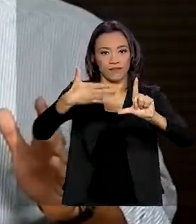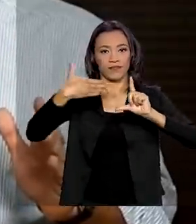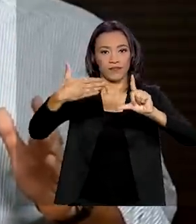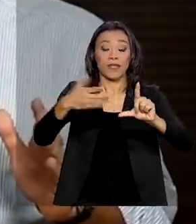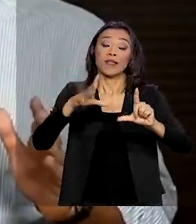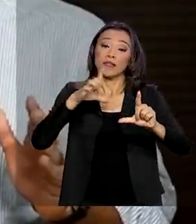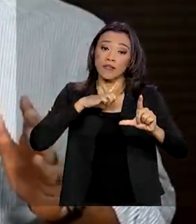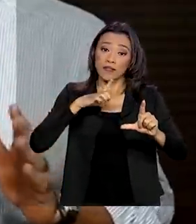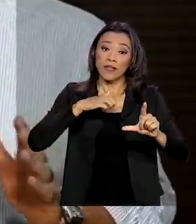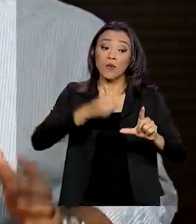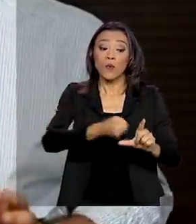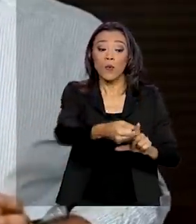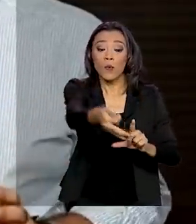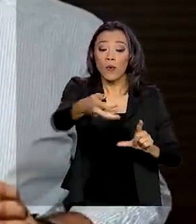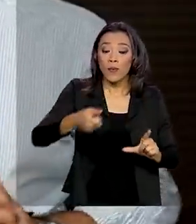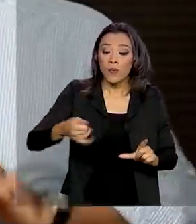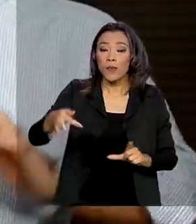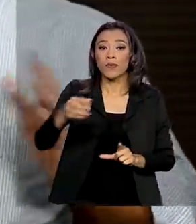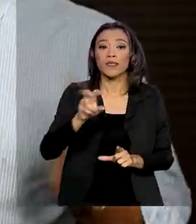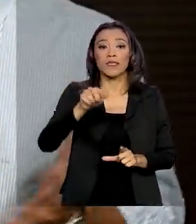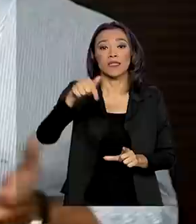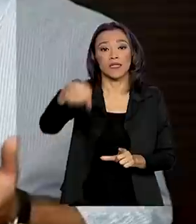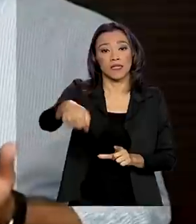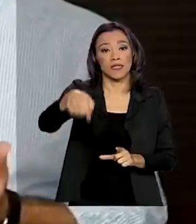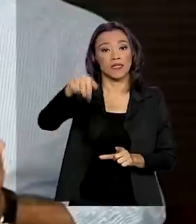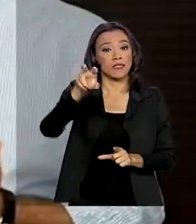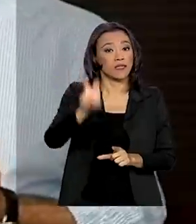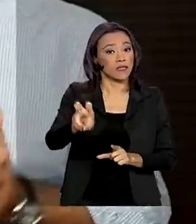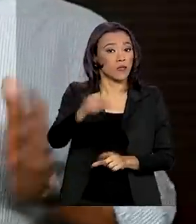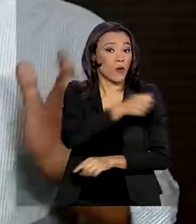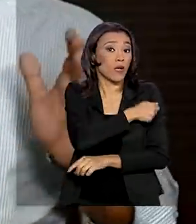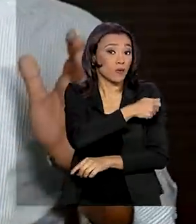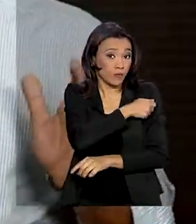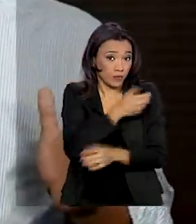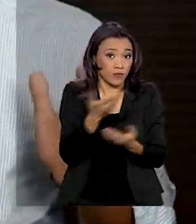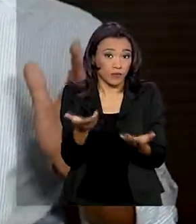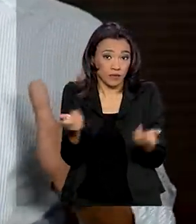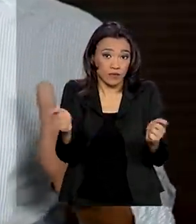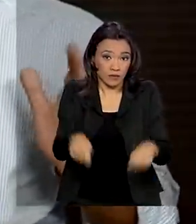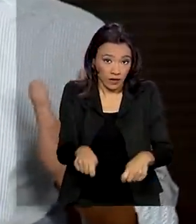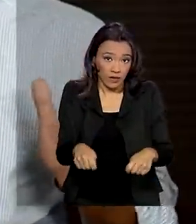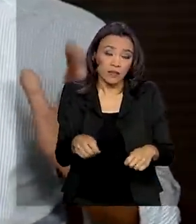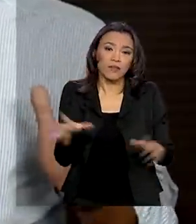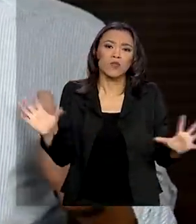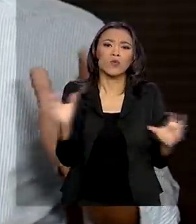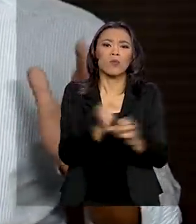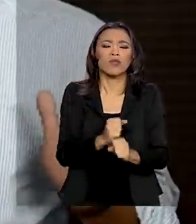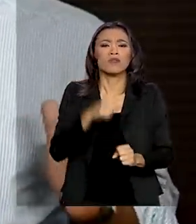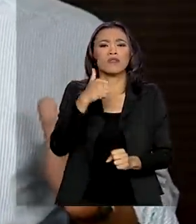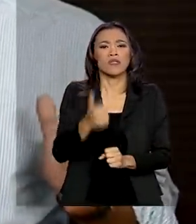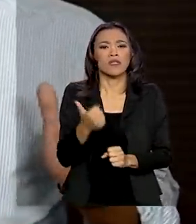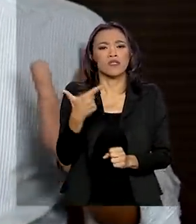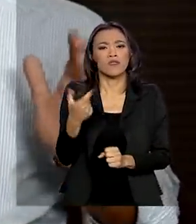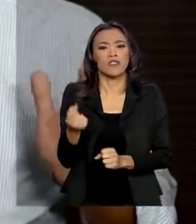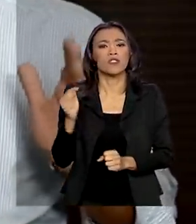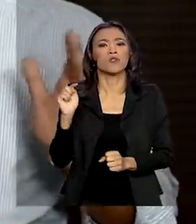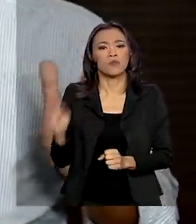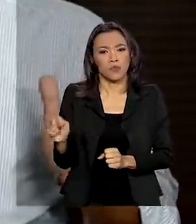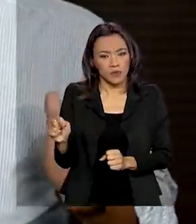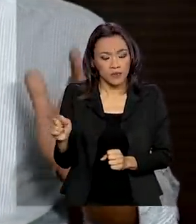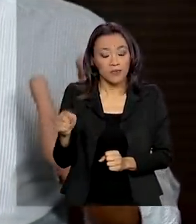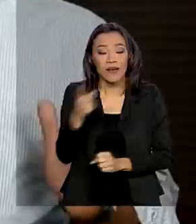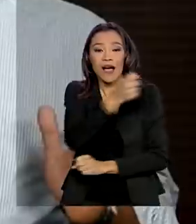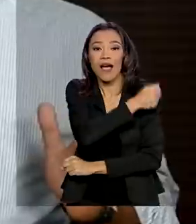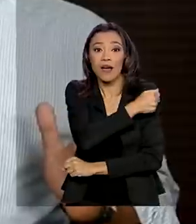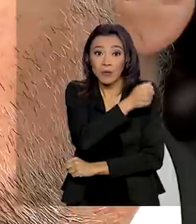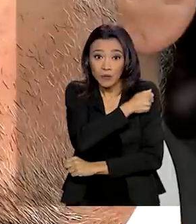75 alunos ao mesmo tempo. Multiplicando tudo isso, são 120 mil alunos por hora que nós